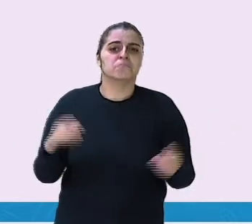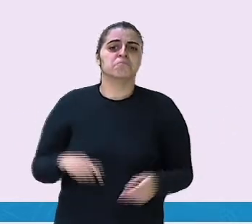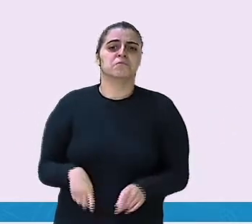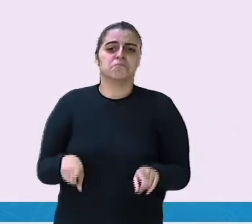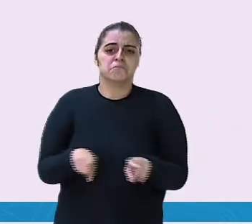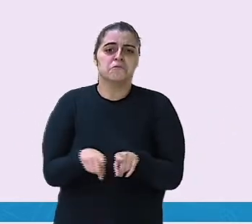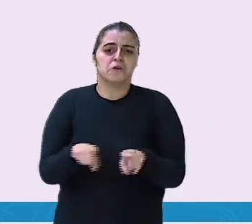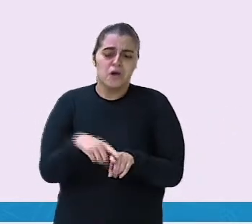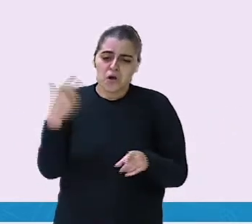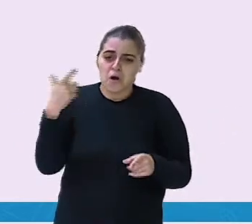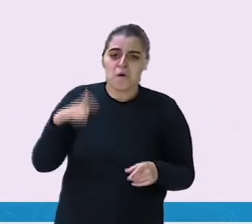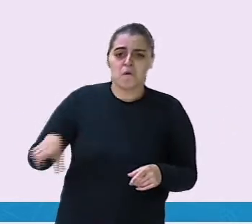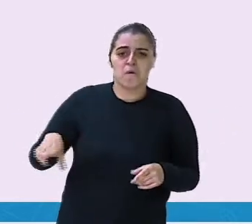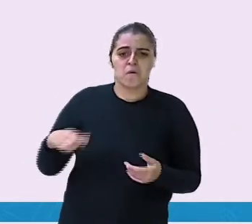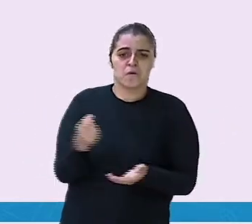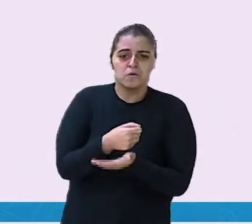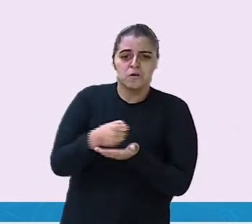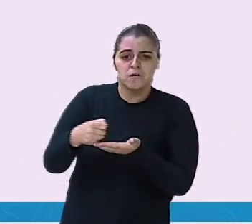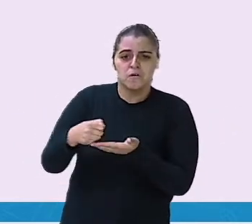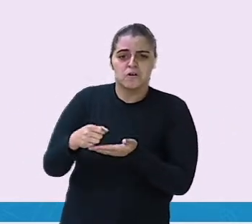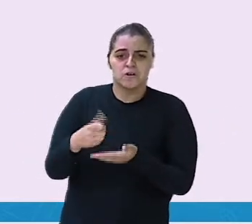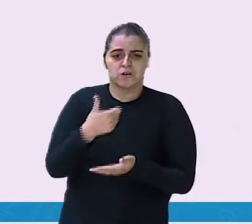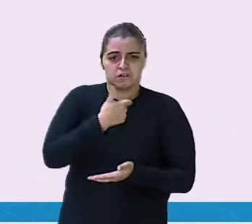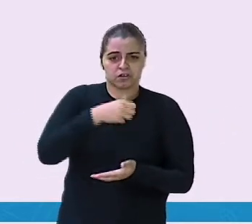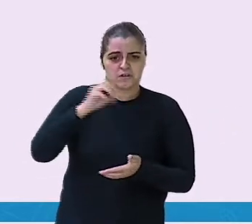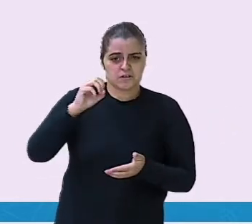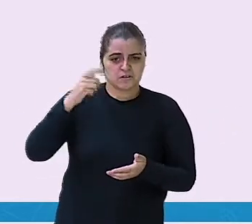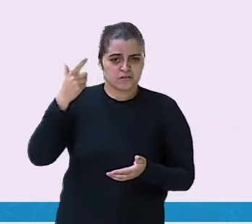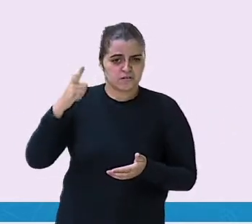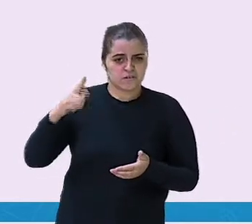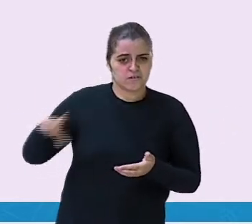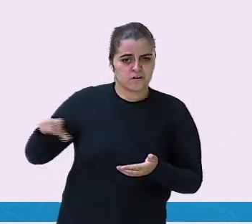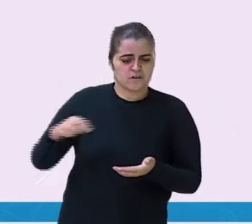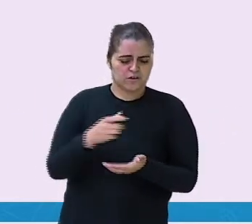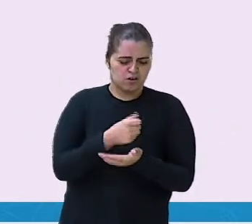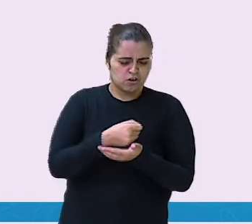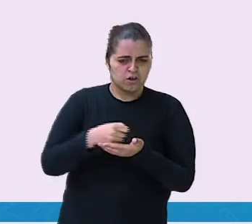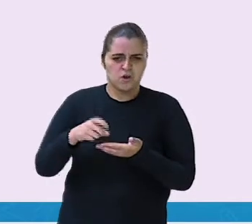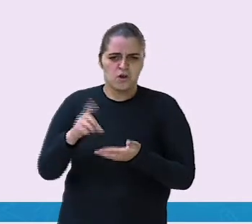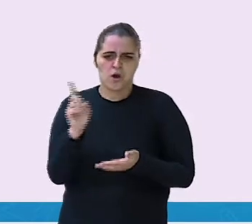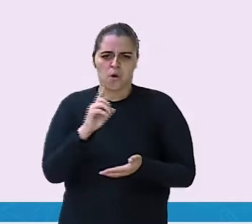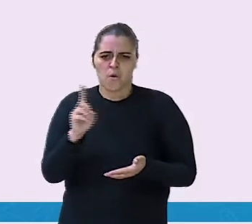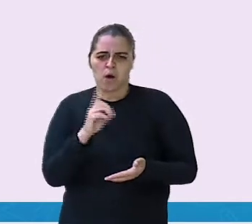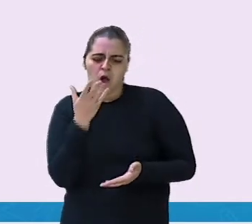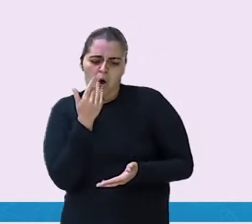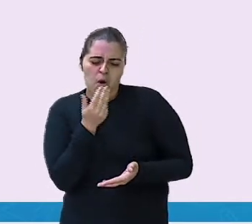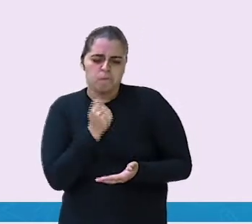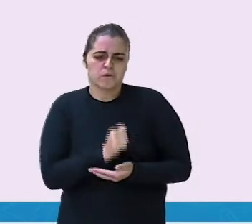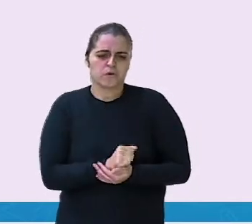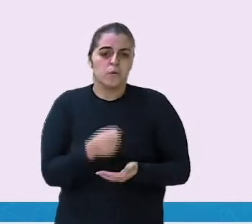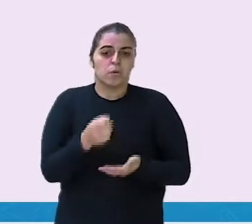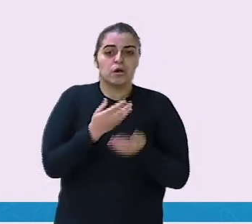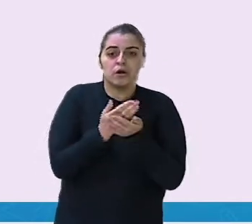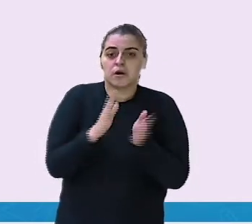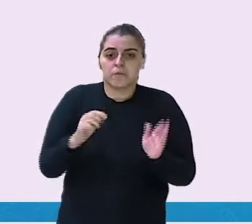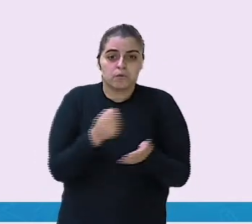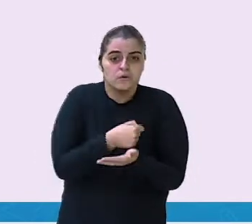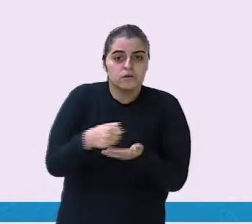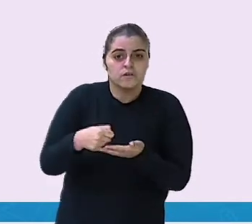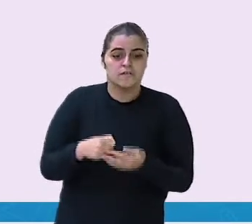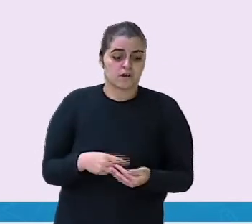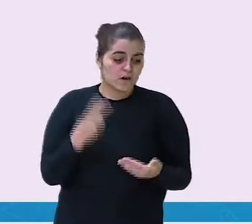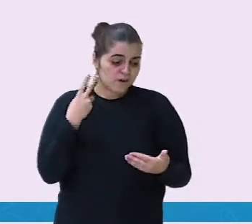também. Então, ele escreveu. 10 vezes. Lição de casa não é comida. Quando ele terminou,